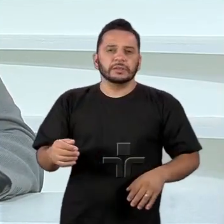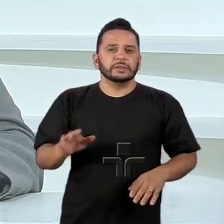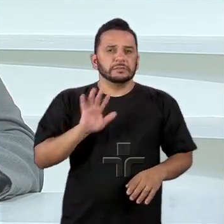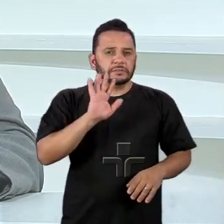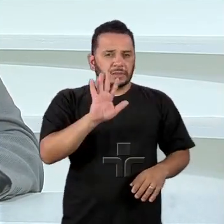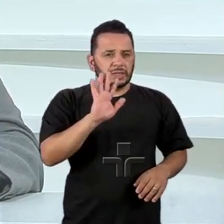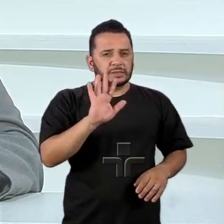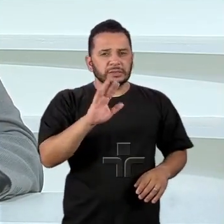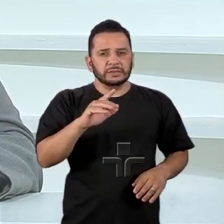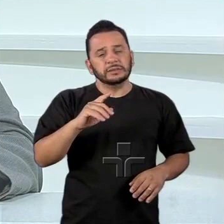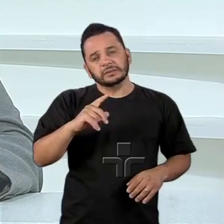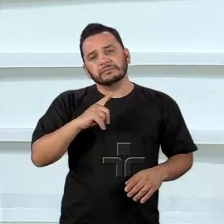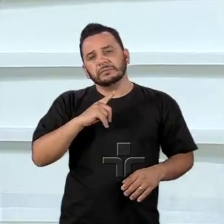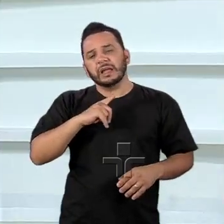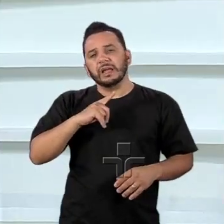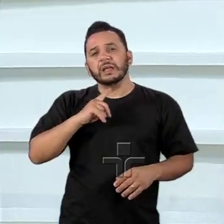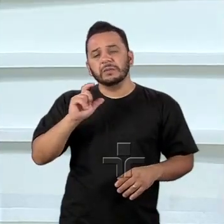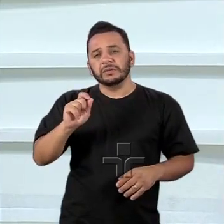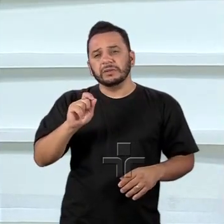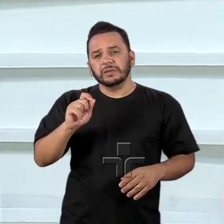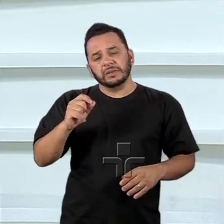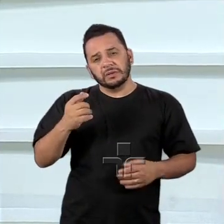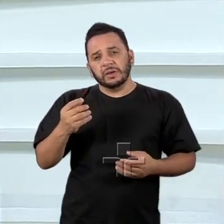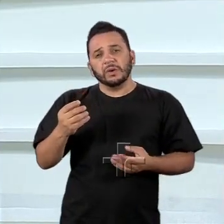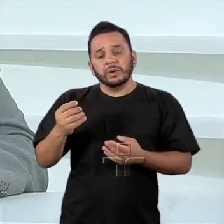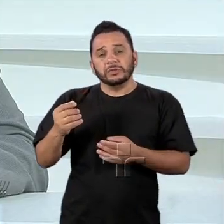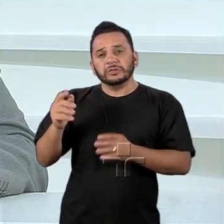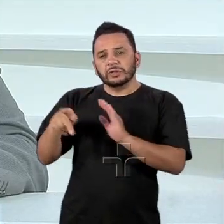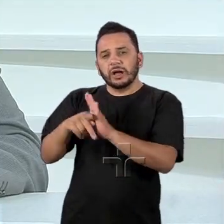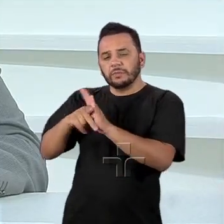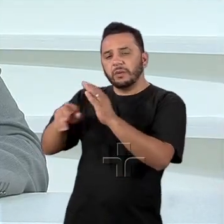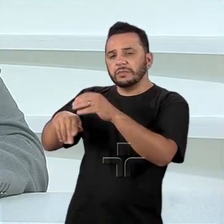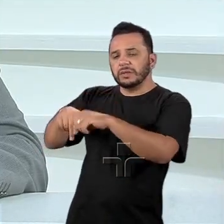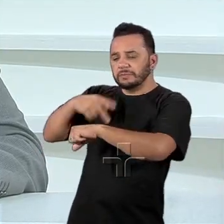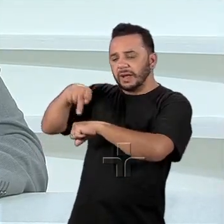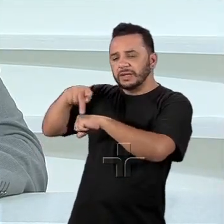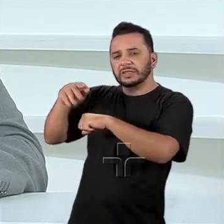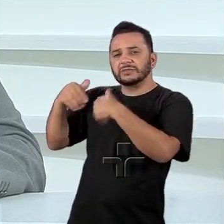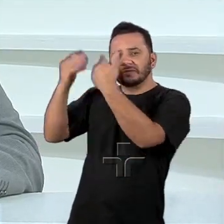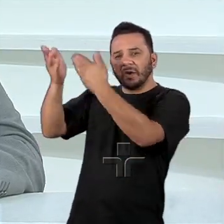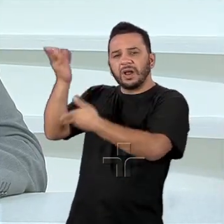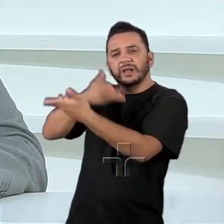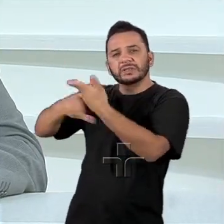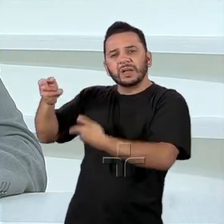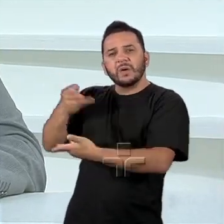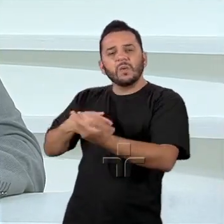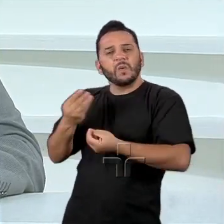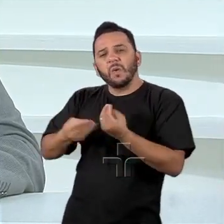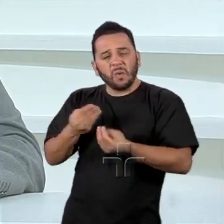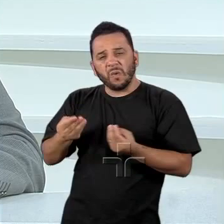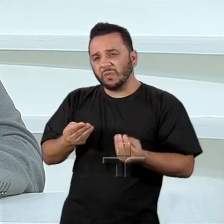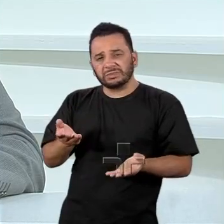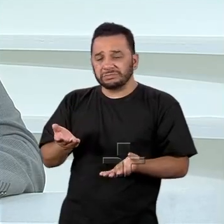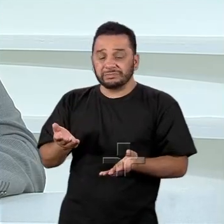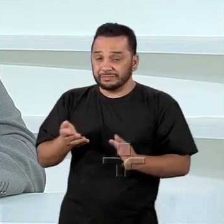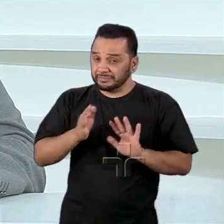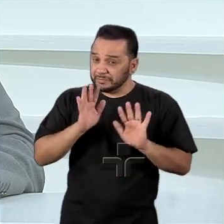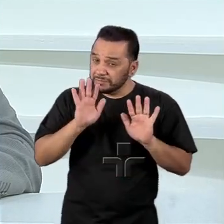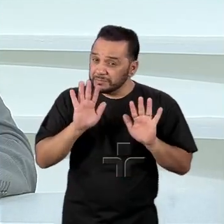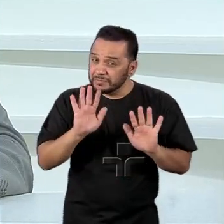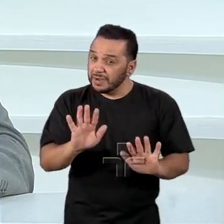ou menos... Grandes enunciados sobre as nossas relações internacionais, mas o que deve acontecer é uma